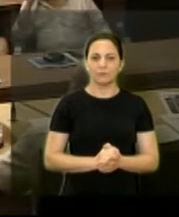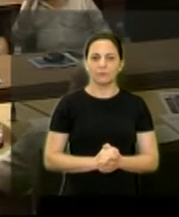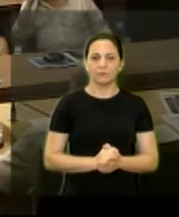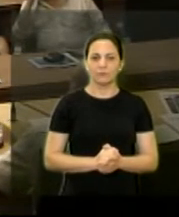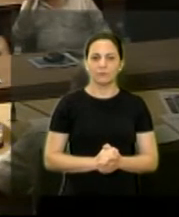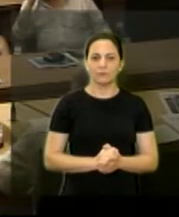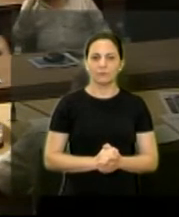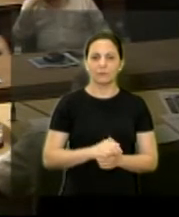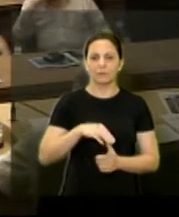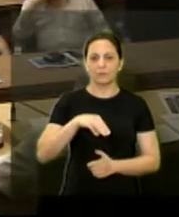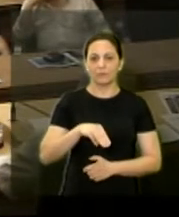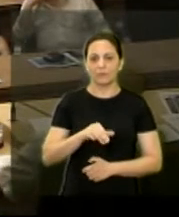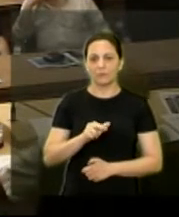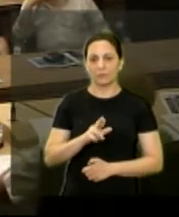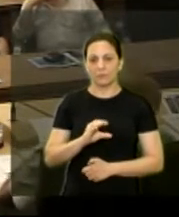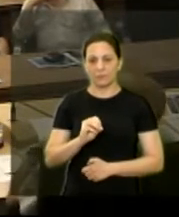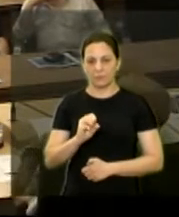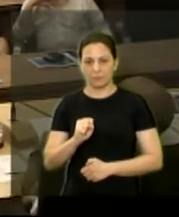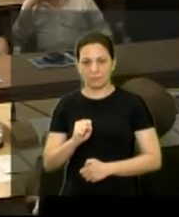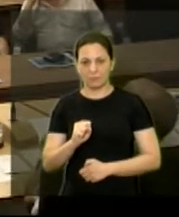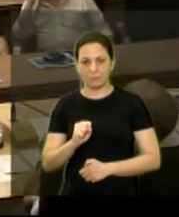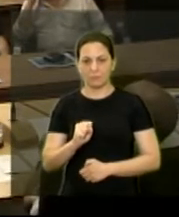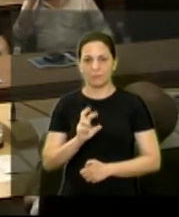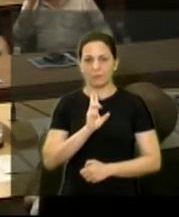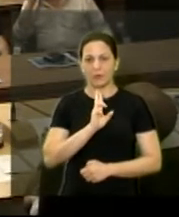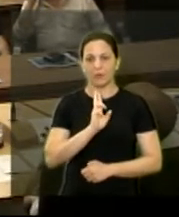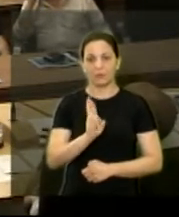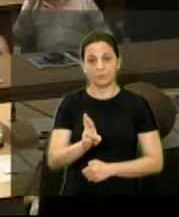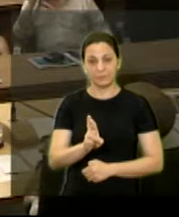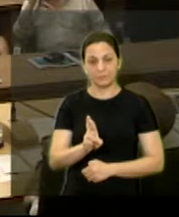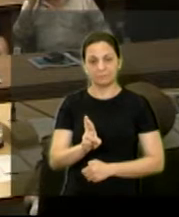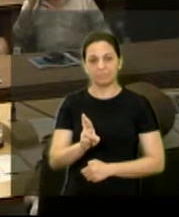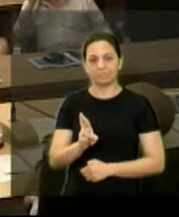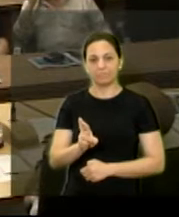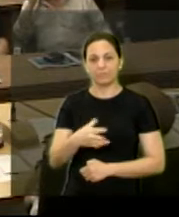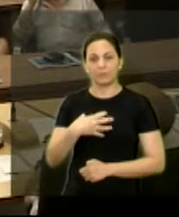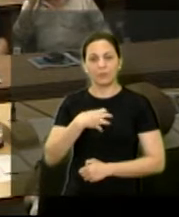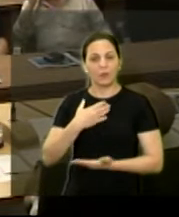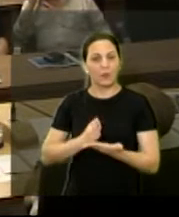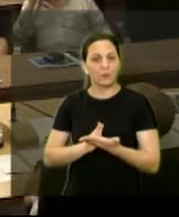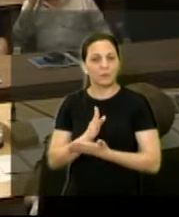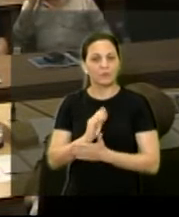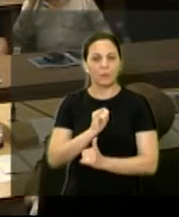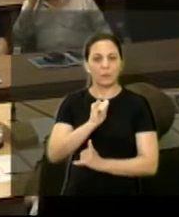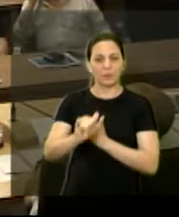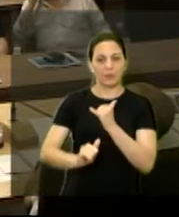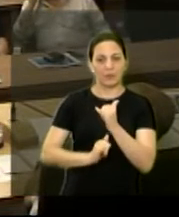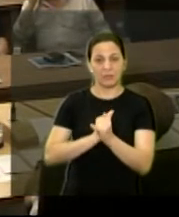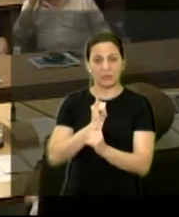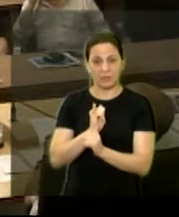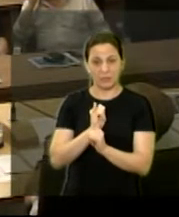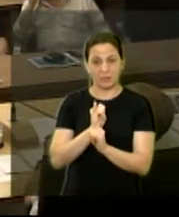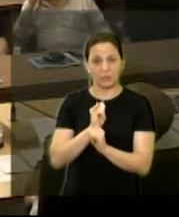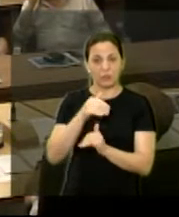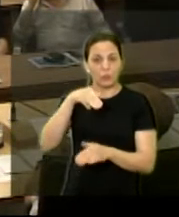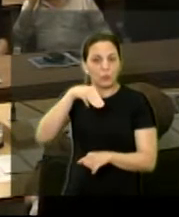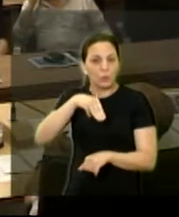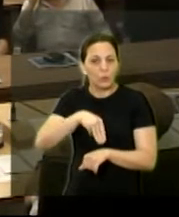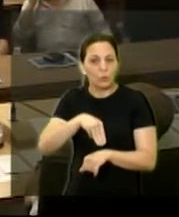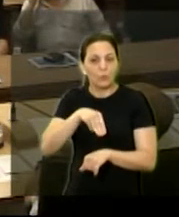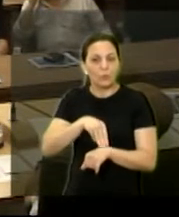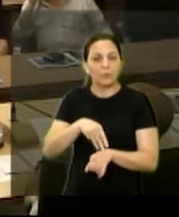Marco responde. Bom, Ed, com relação à aprovação online no momento